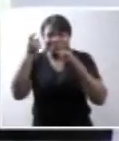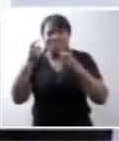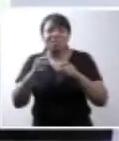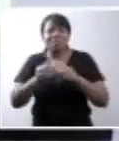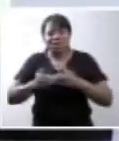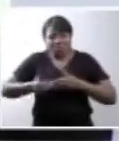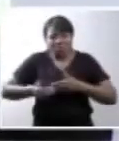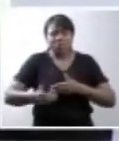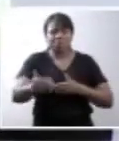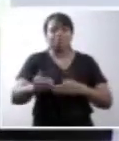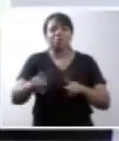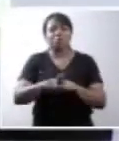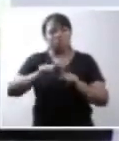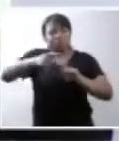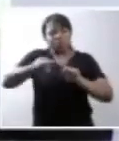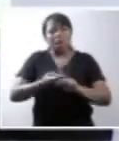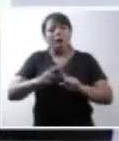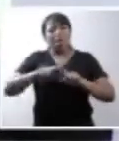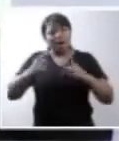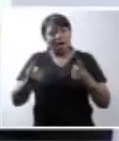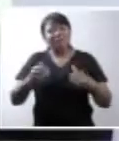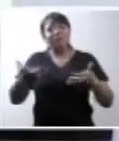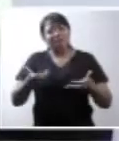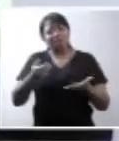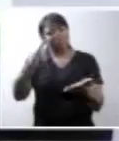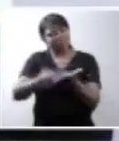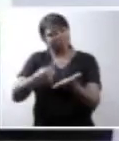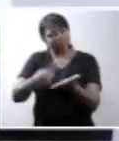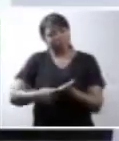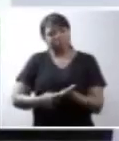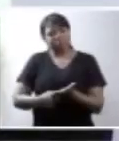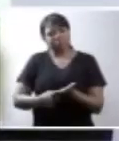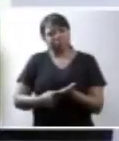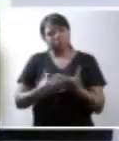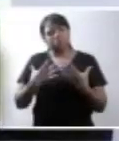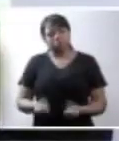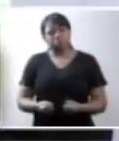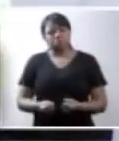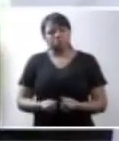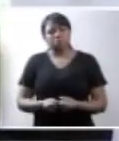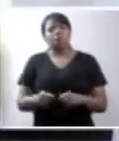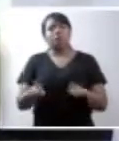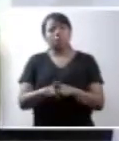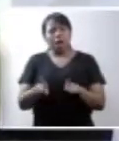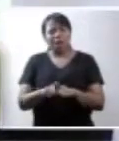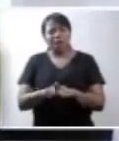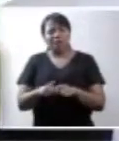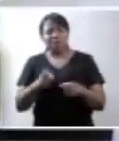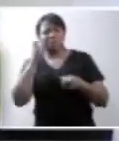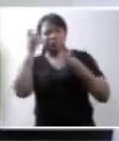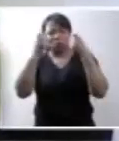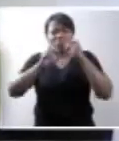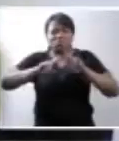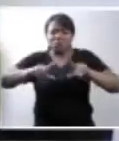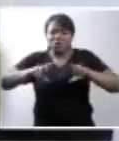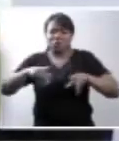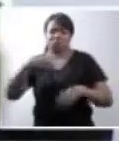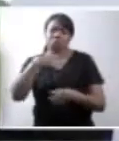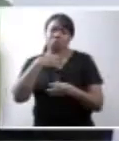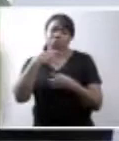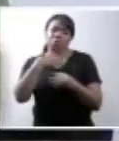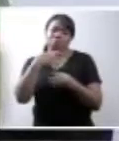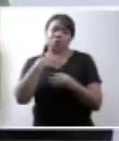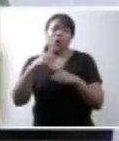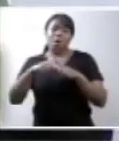a gravidez. Querem decidir. No meio, a supressão da tortura de diferentes formas,